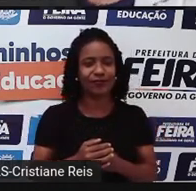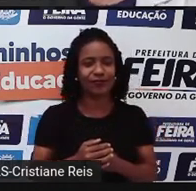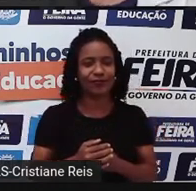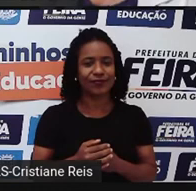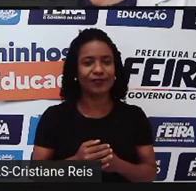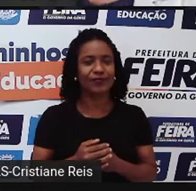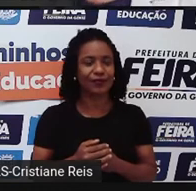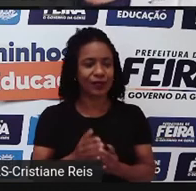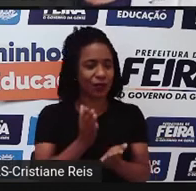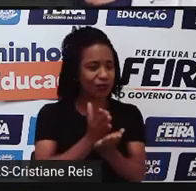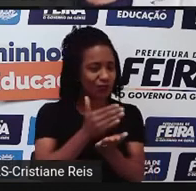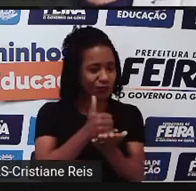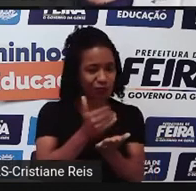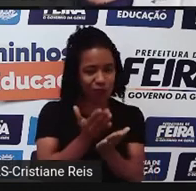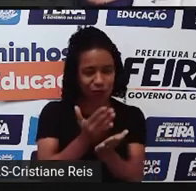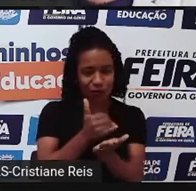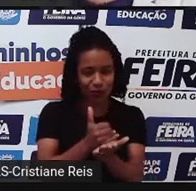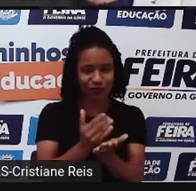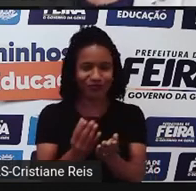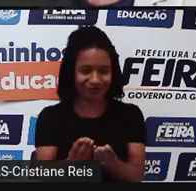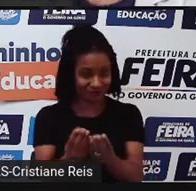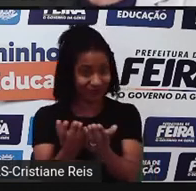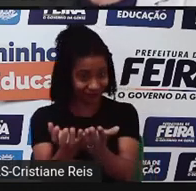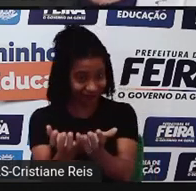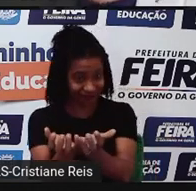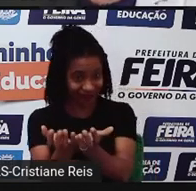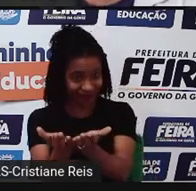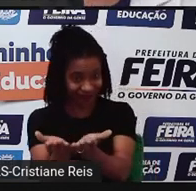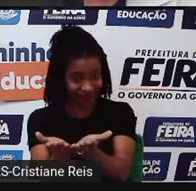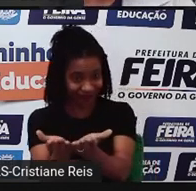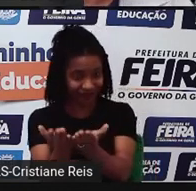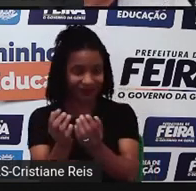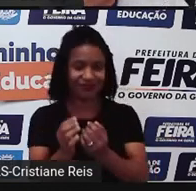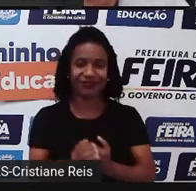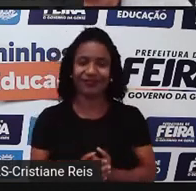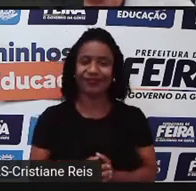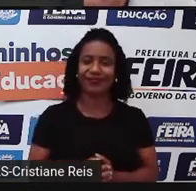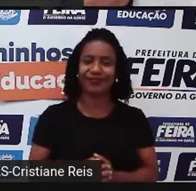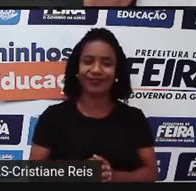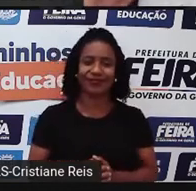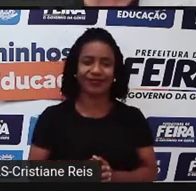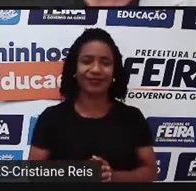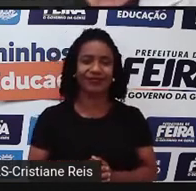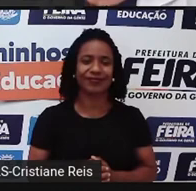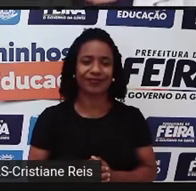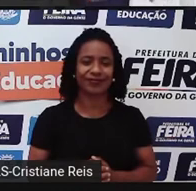tome um pedaço de bolo, come around and see me sometime,